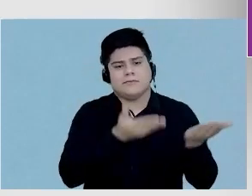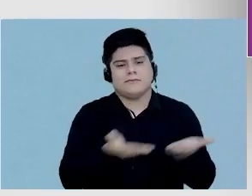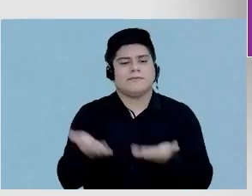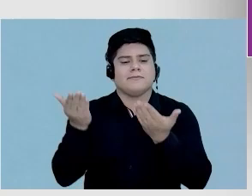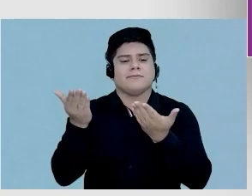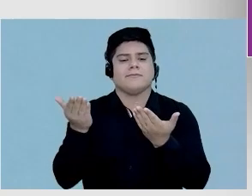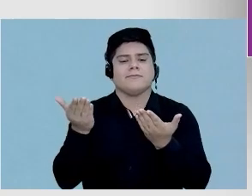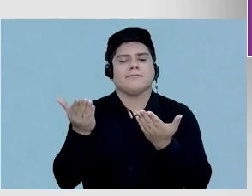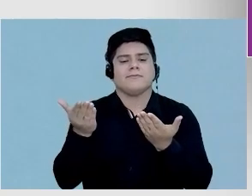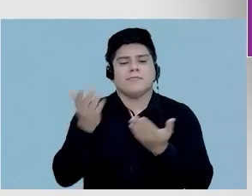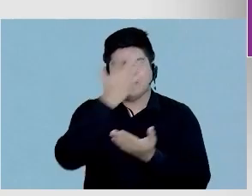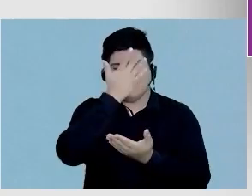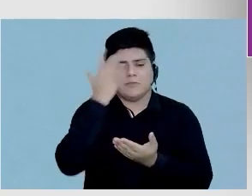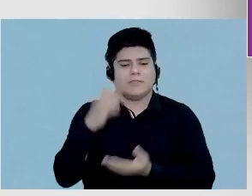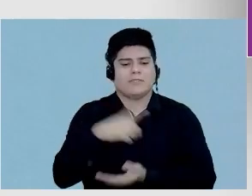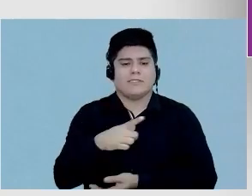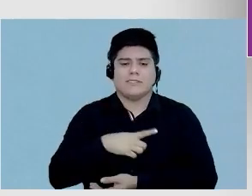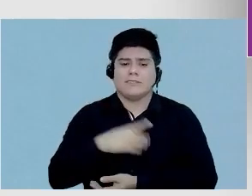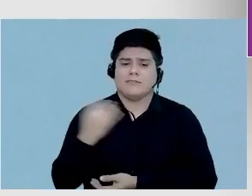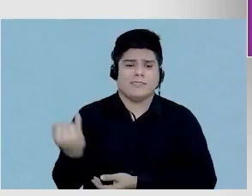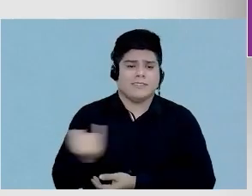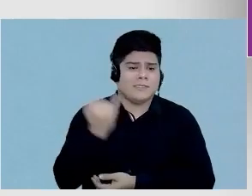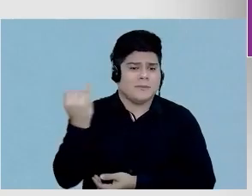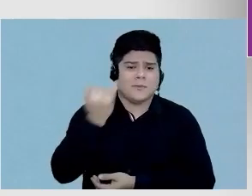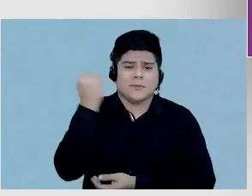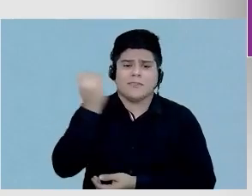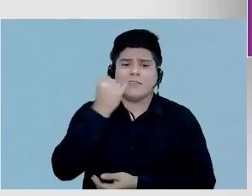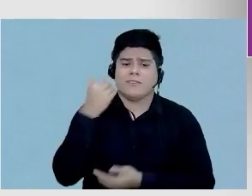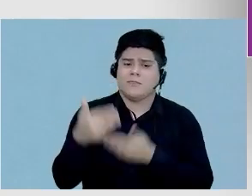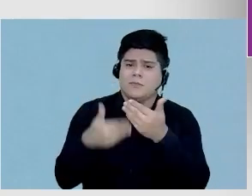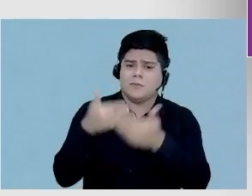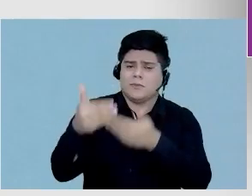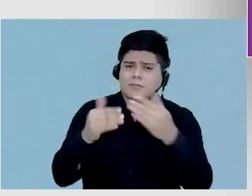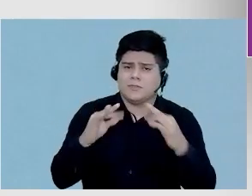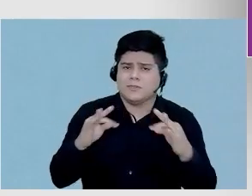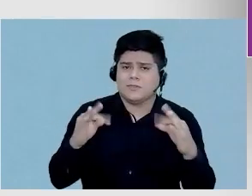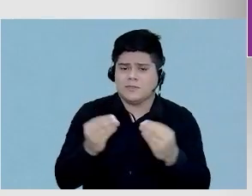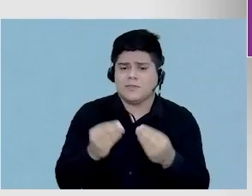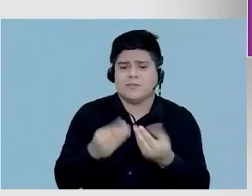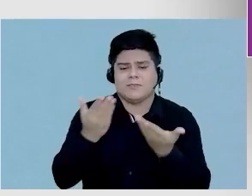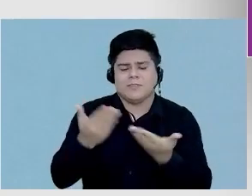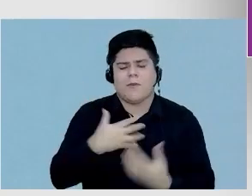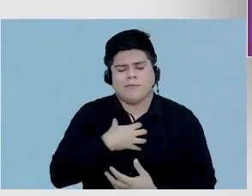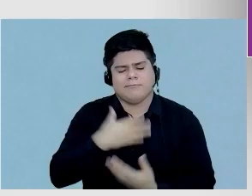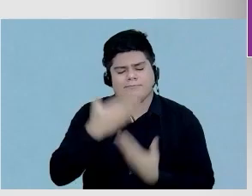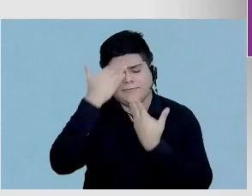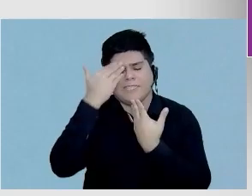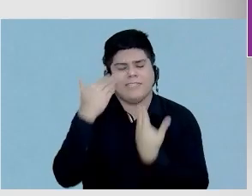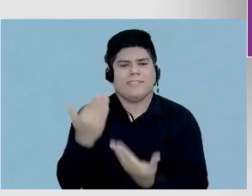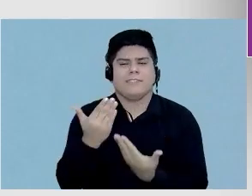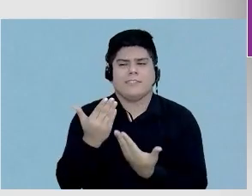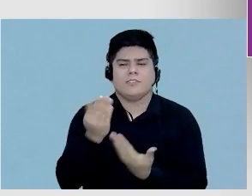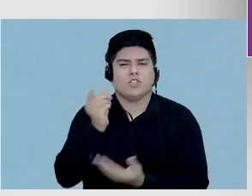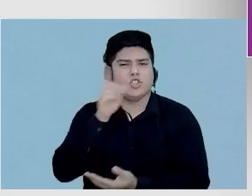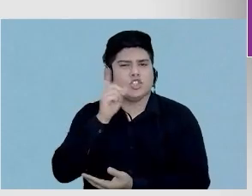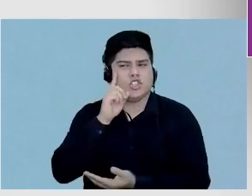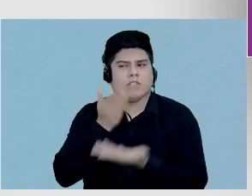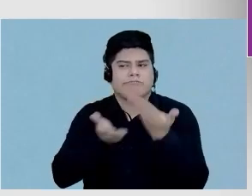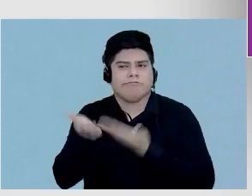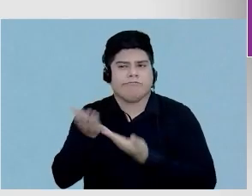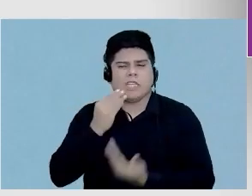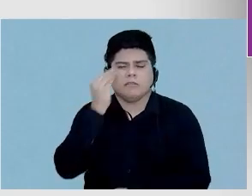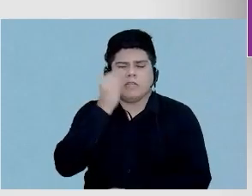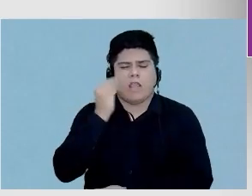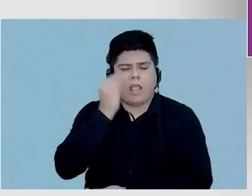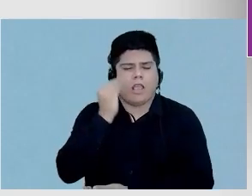para uma pessoa que teve fundamental importância nesse processo todo, que eu sou muito grato de conviver e de ter muitas experiências